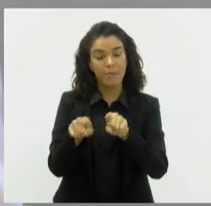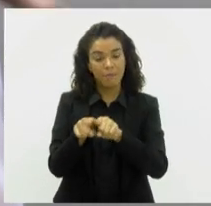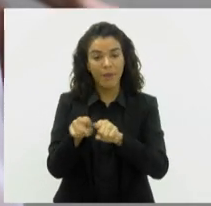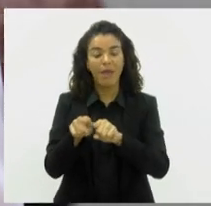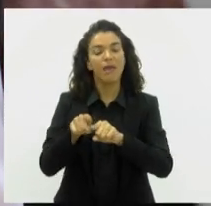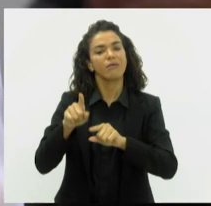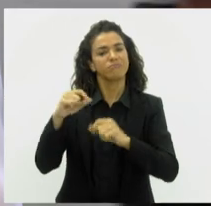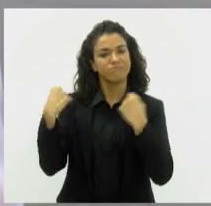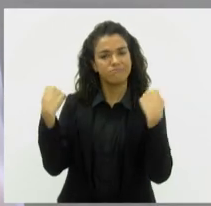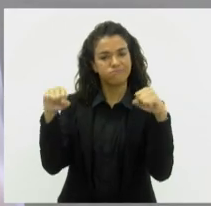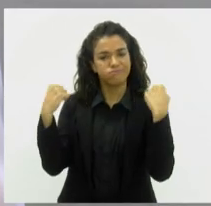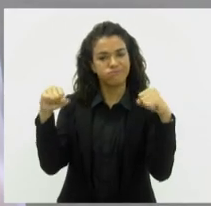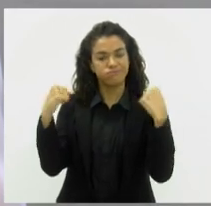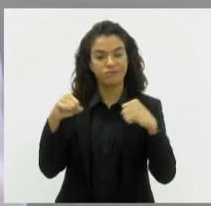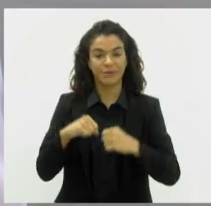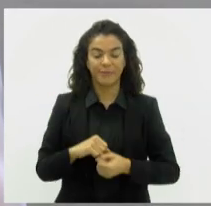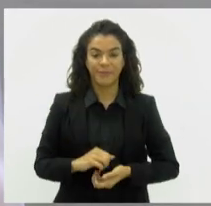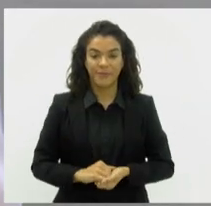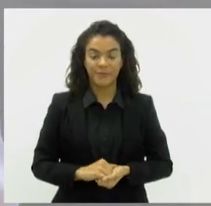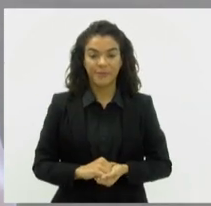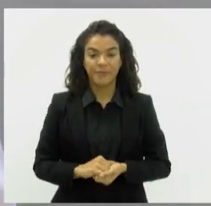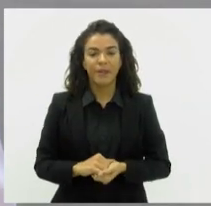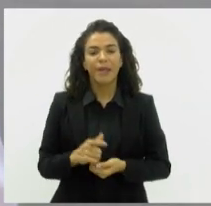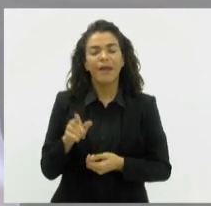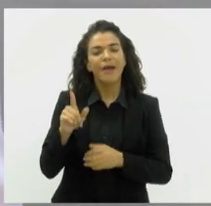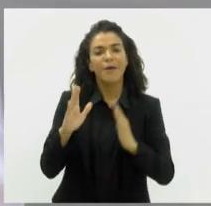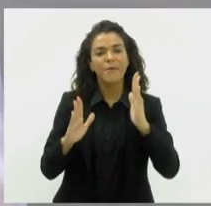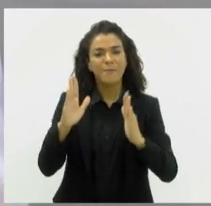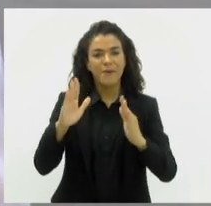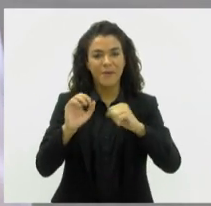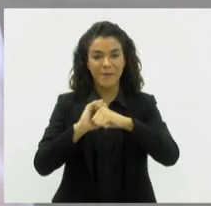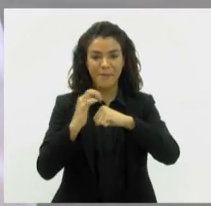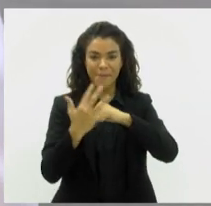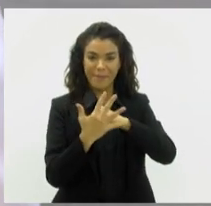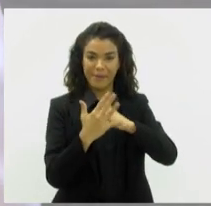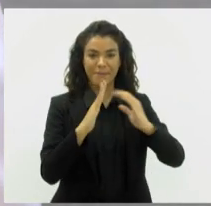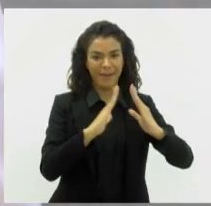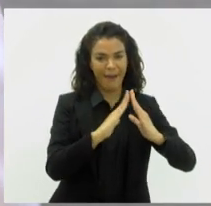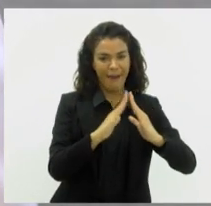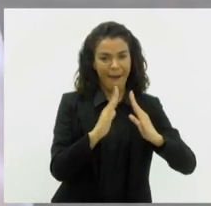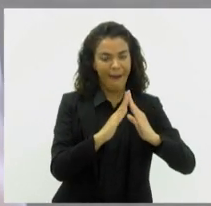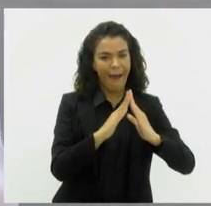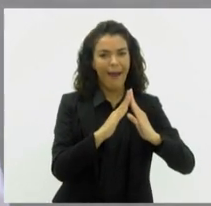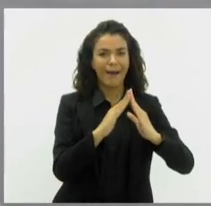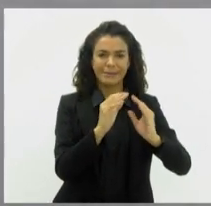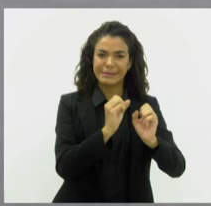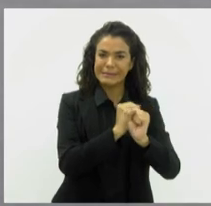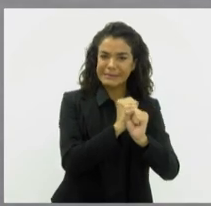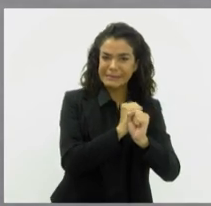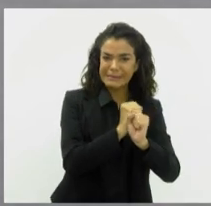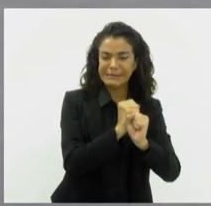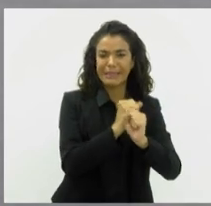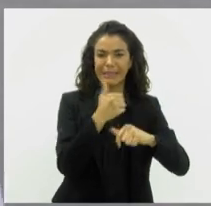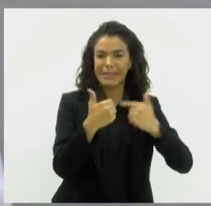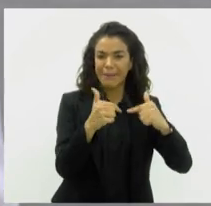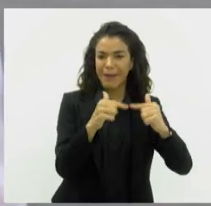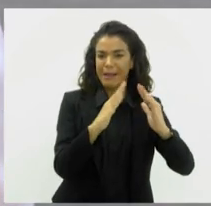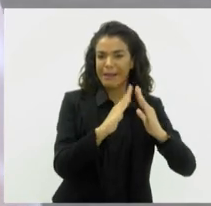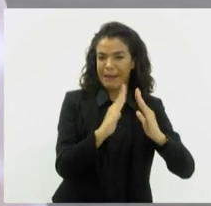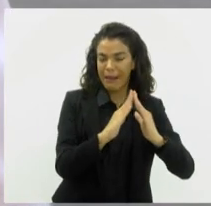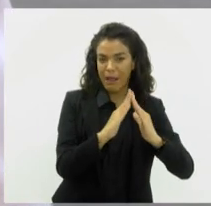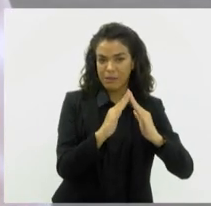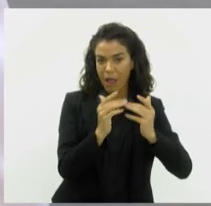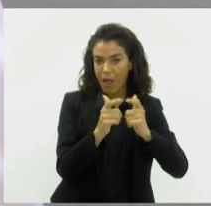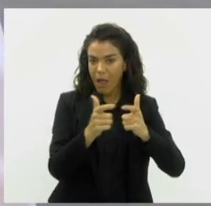paralela a isso no seu dia a dia. Esse fator pandemia, o fato de termos ficado em casa durante muito tempo, trabalhando em home office, contribuiu também para